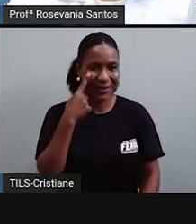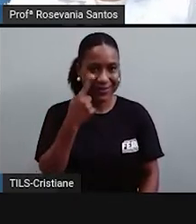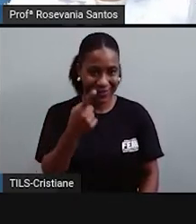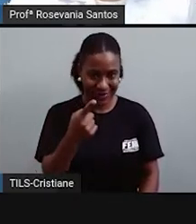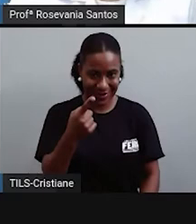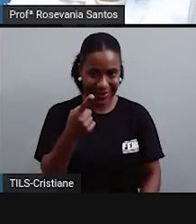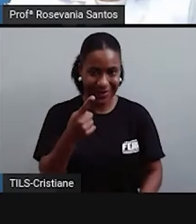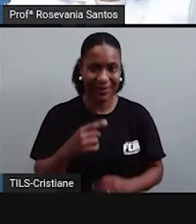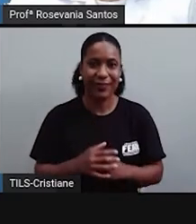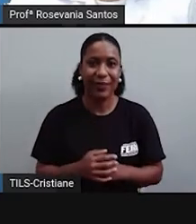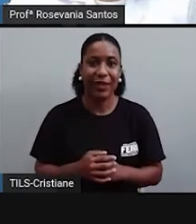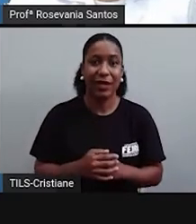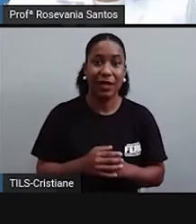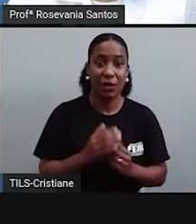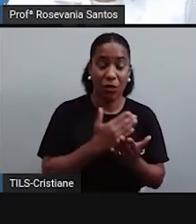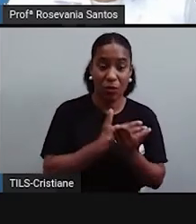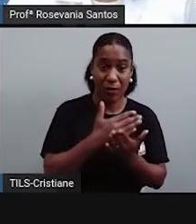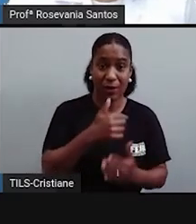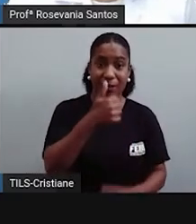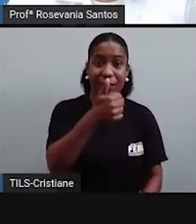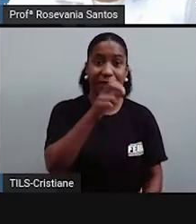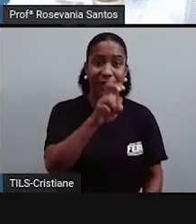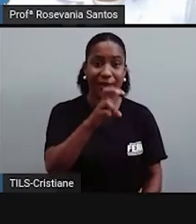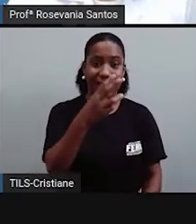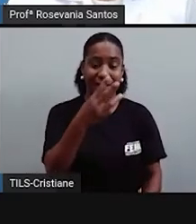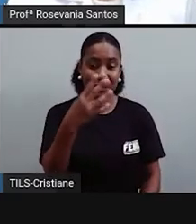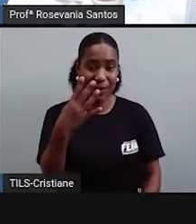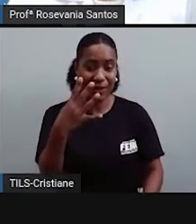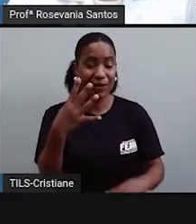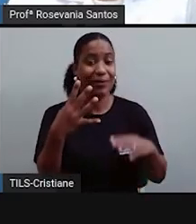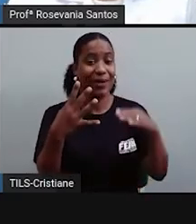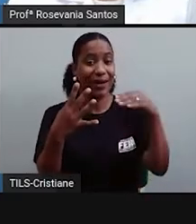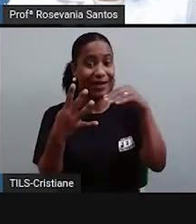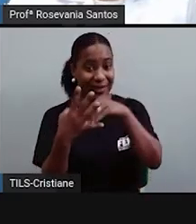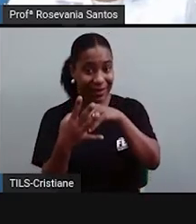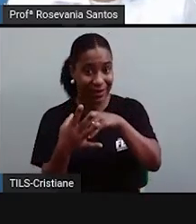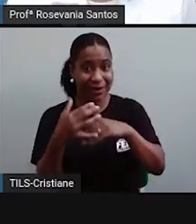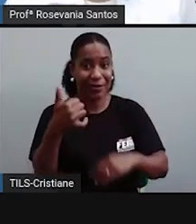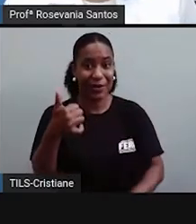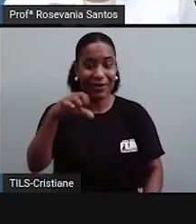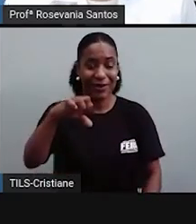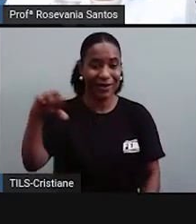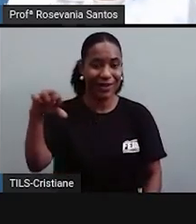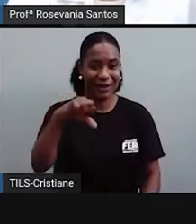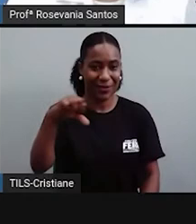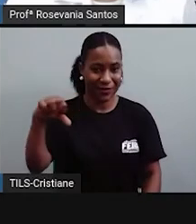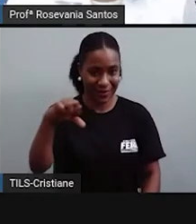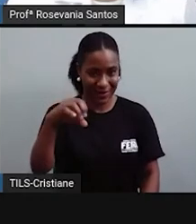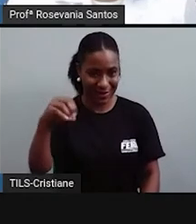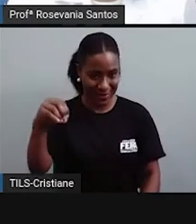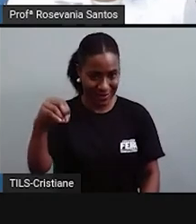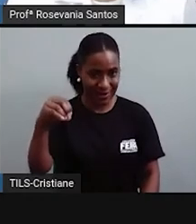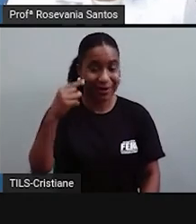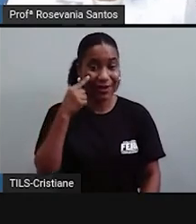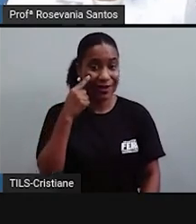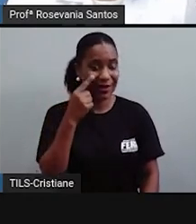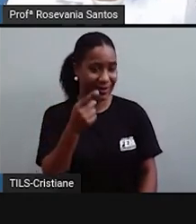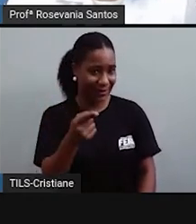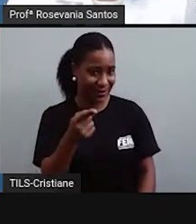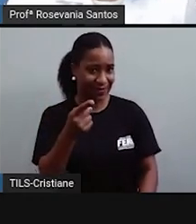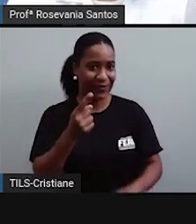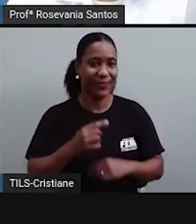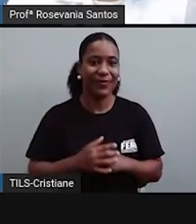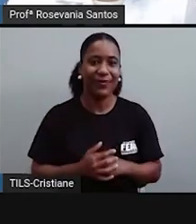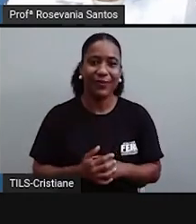última operaçãozinha que a gente teve na subvisão estadual, subvisão regional e da Itália brasileira. Então,